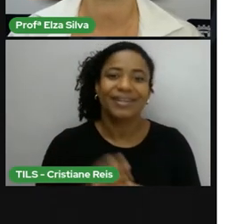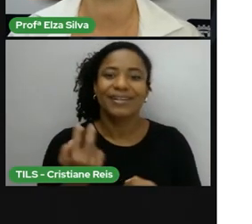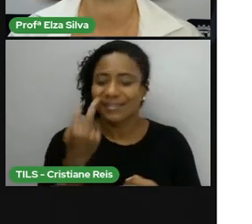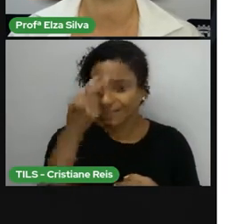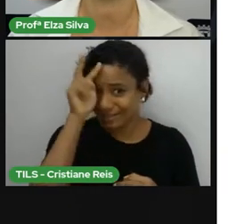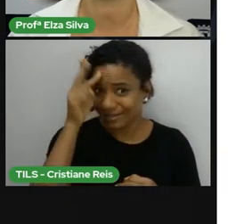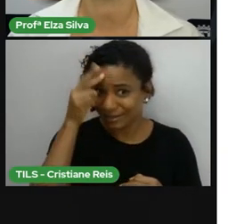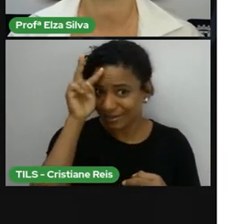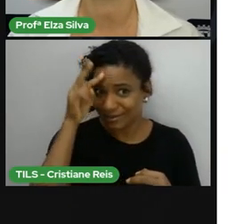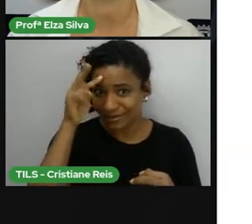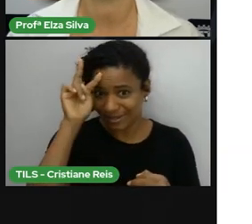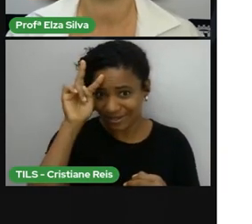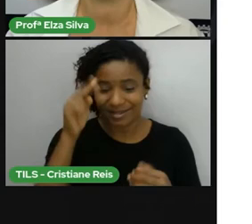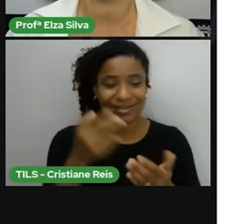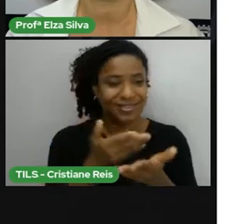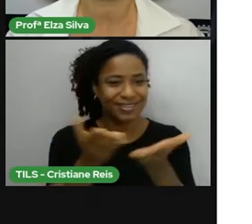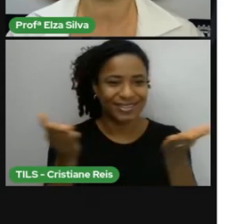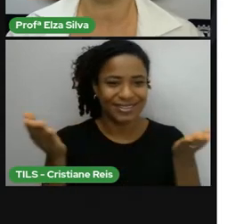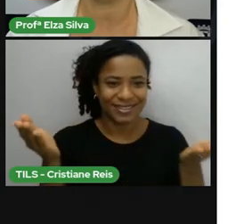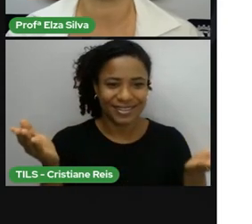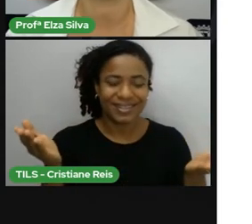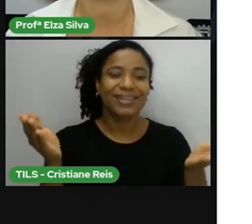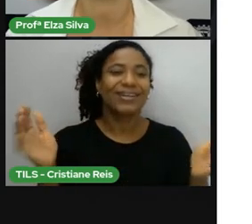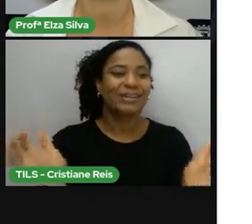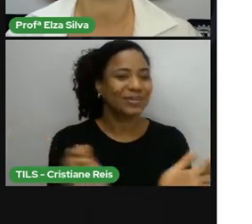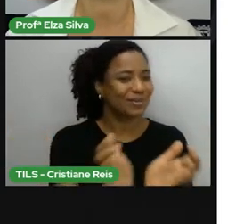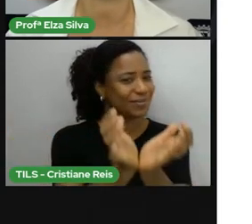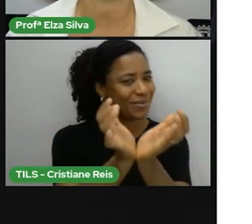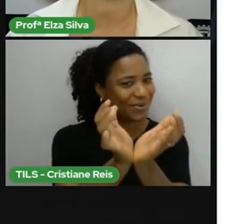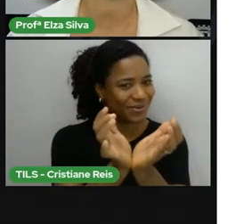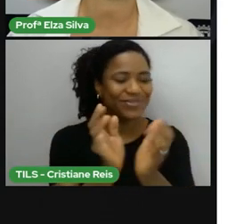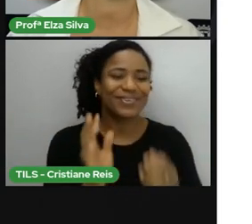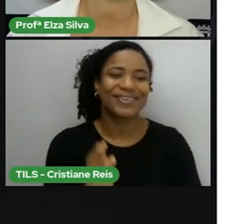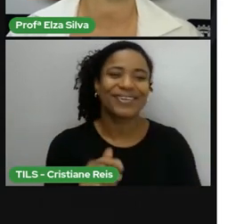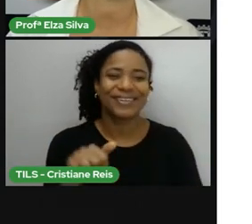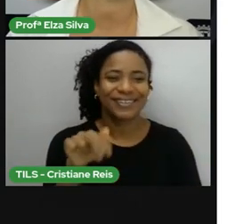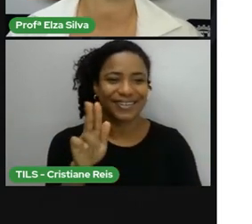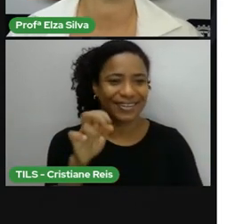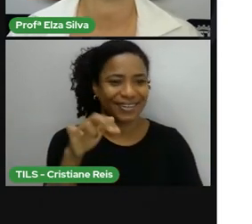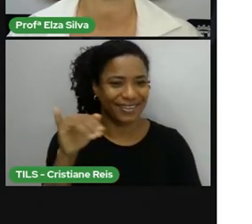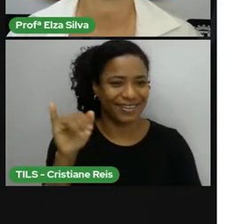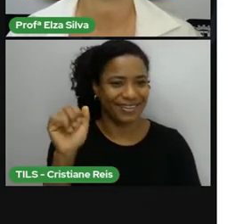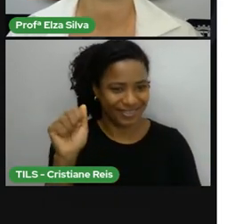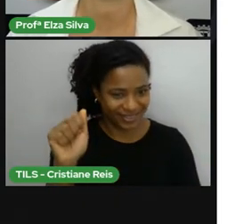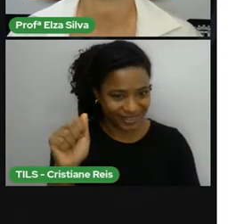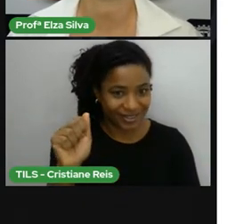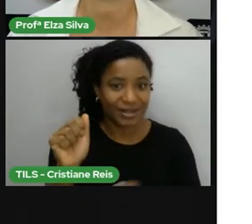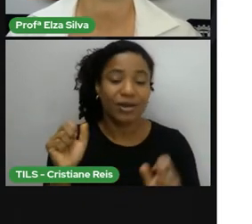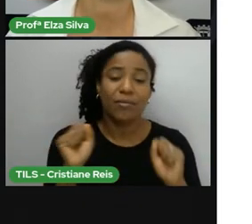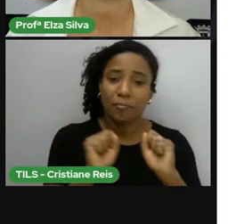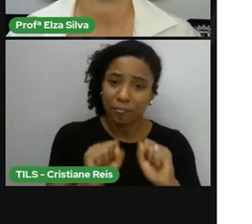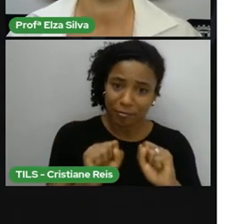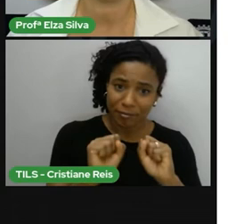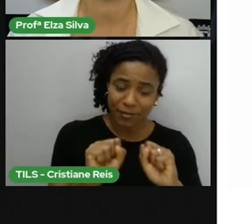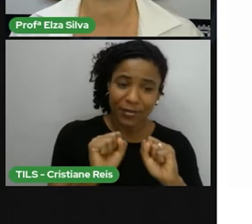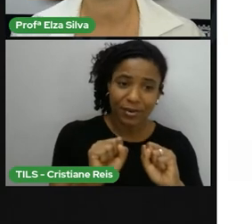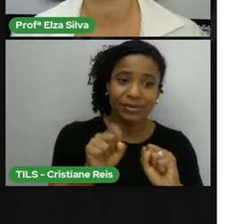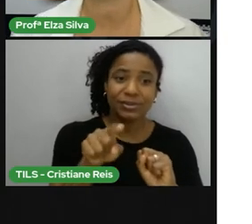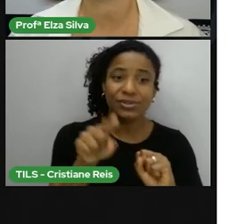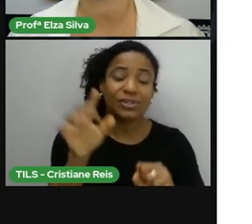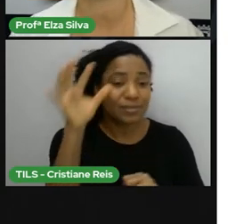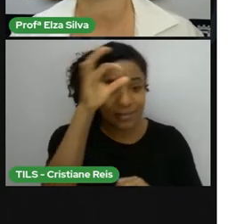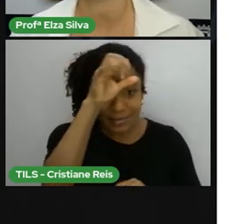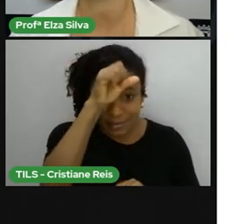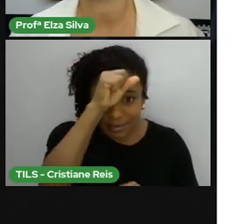história Deste povo E assim Por diante Gente Aqui nesta Oportunidade Vocês podem Conhecer A